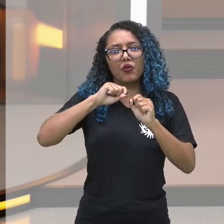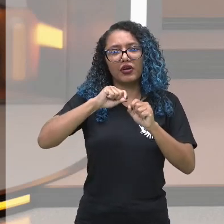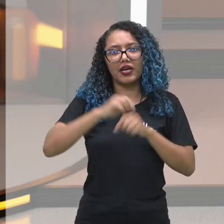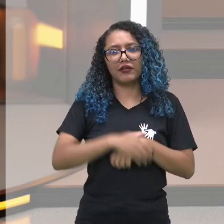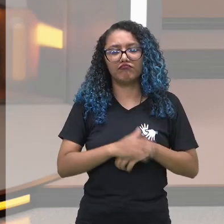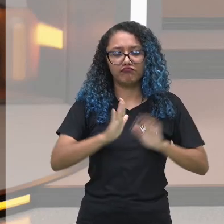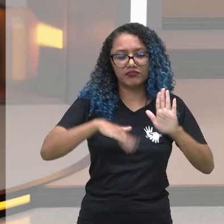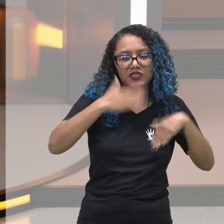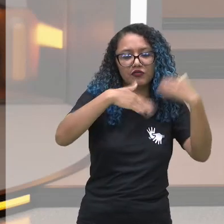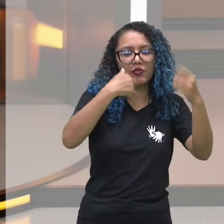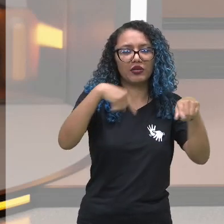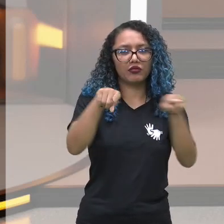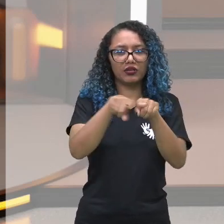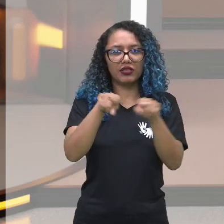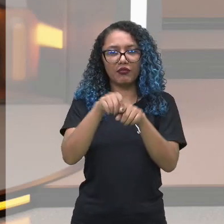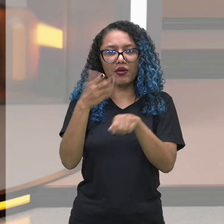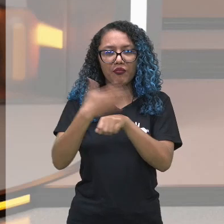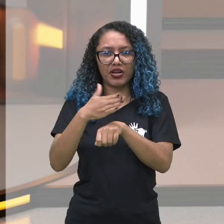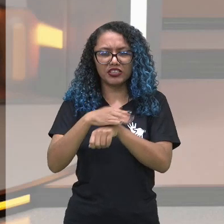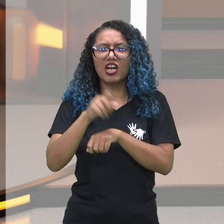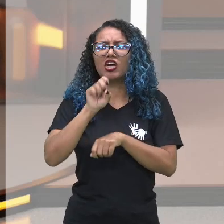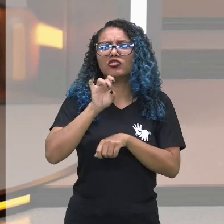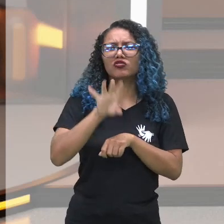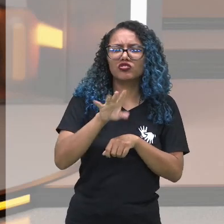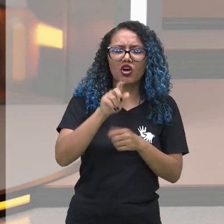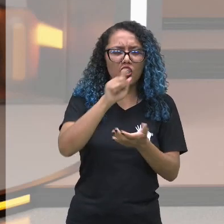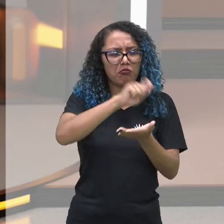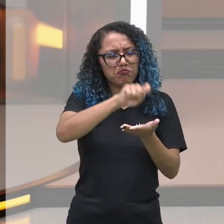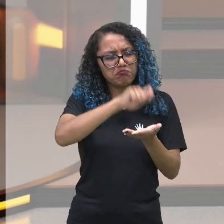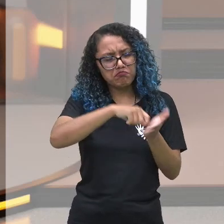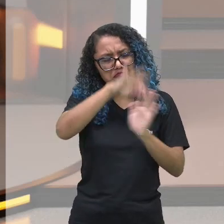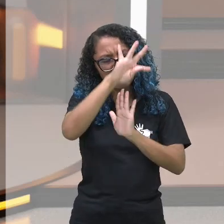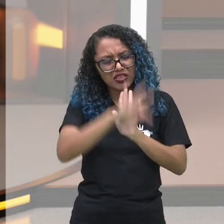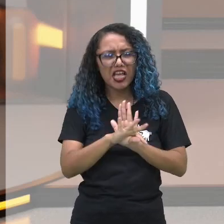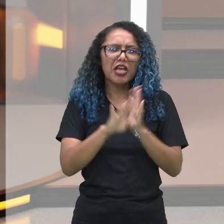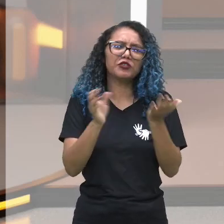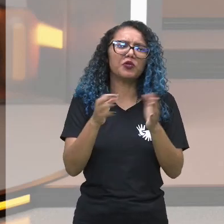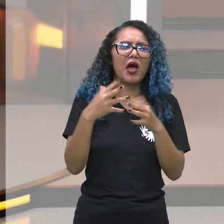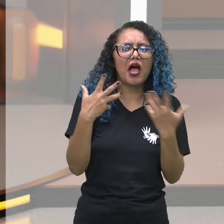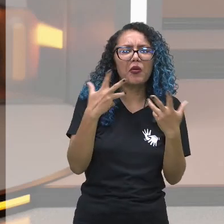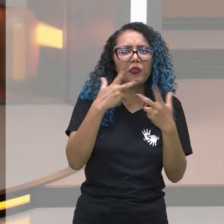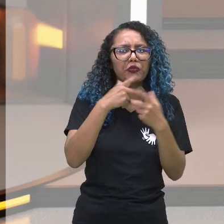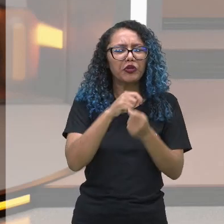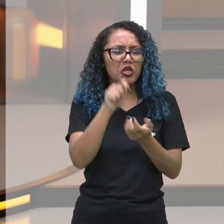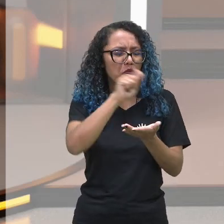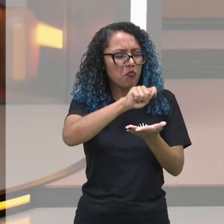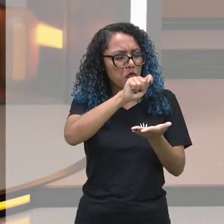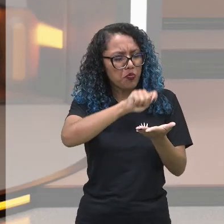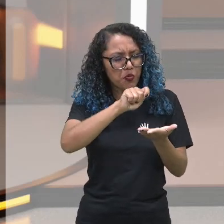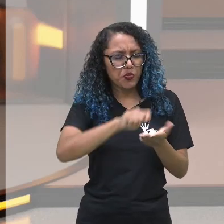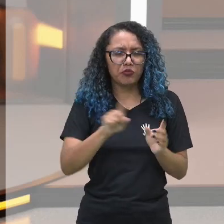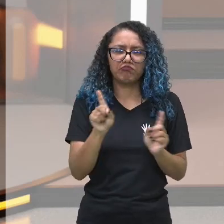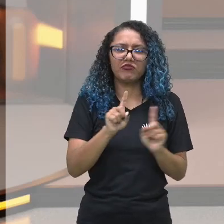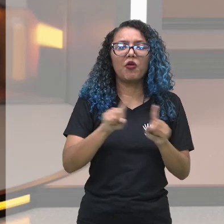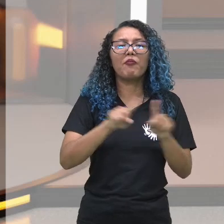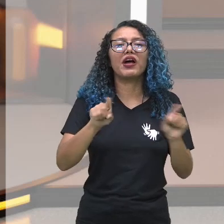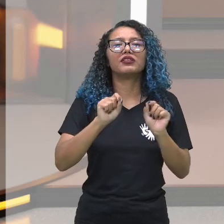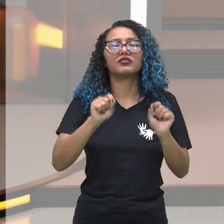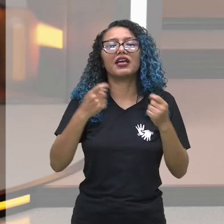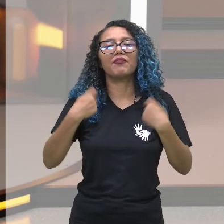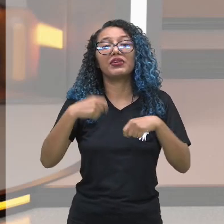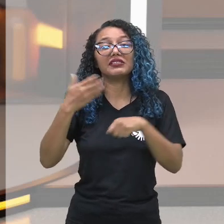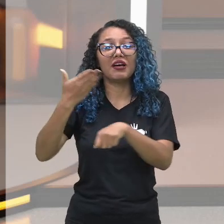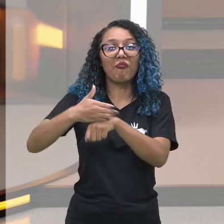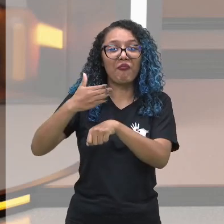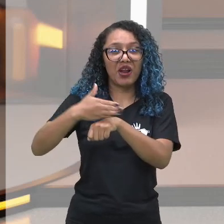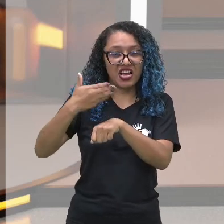prática, não só nas palavras, não só fazer um texto bonito e escrever, não, mas tem que fazer